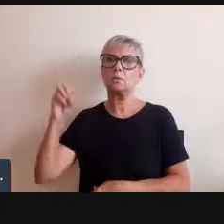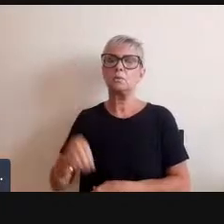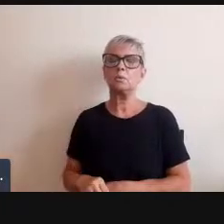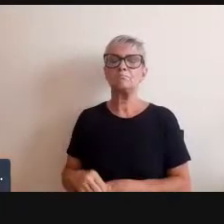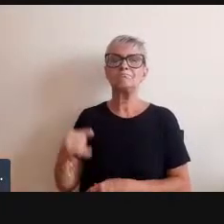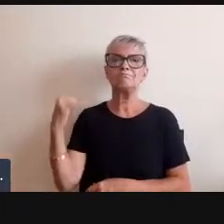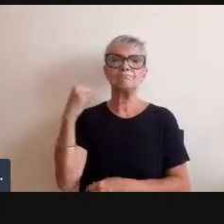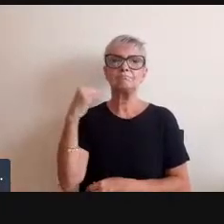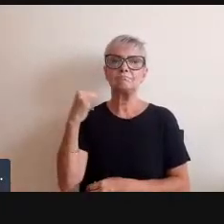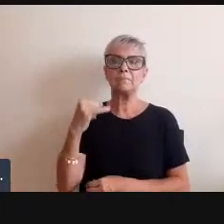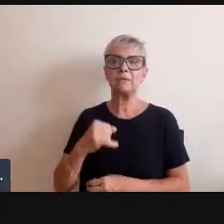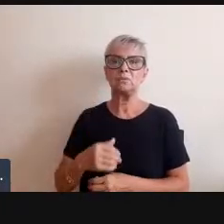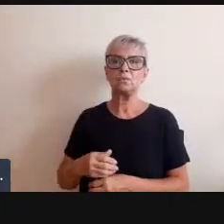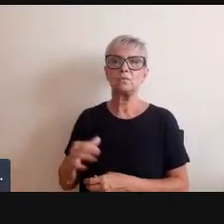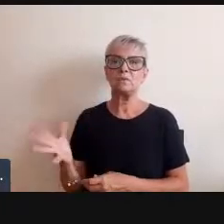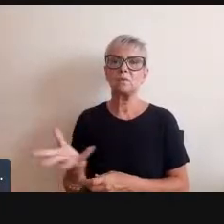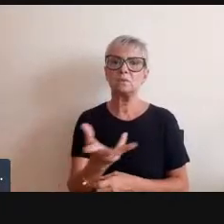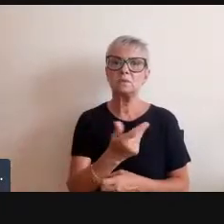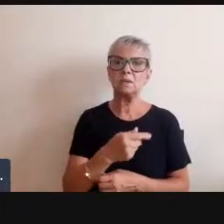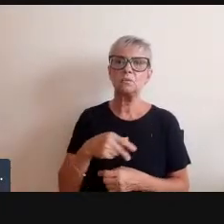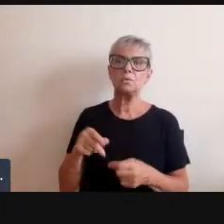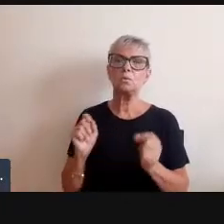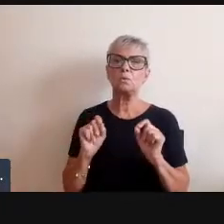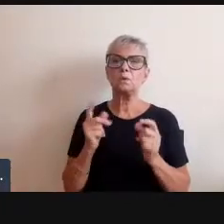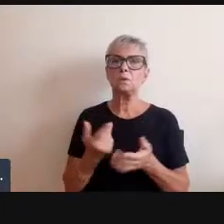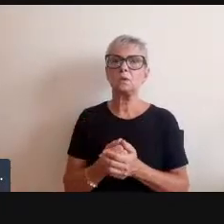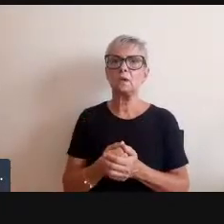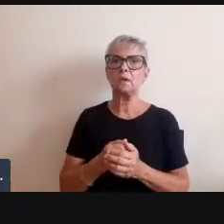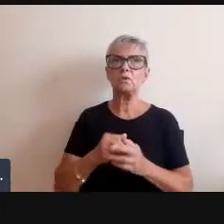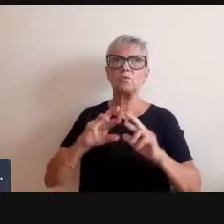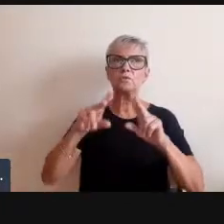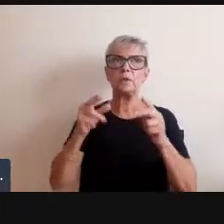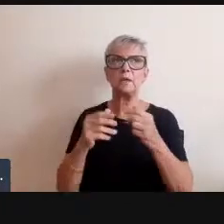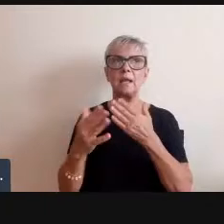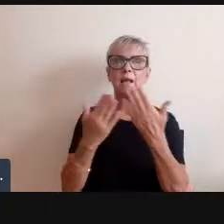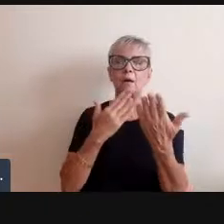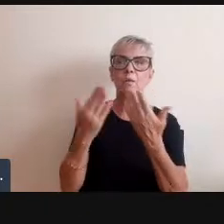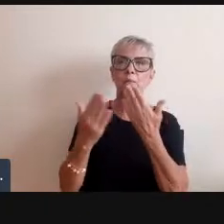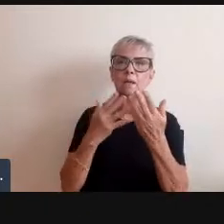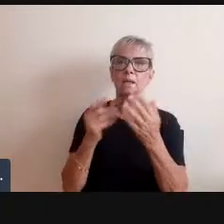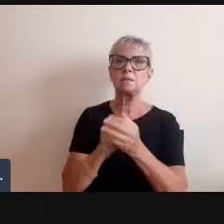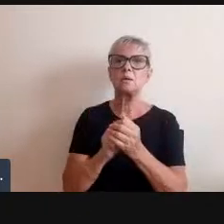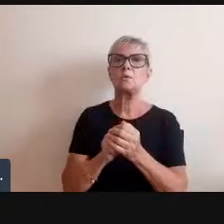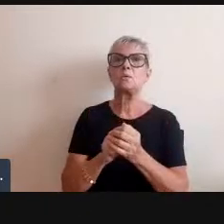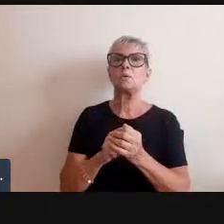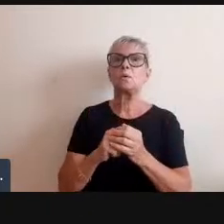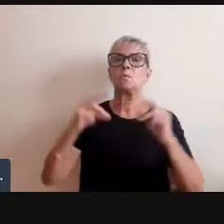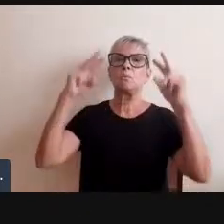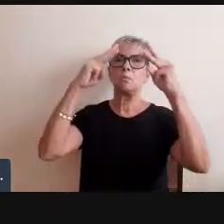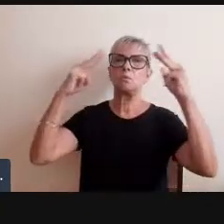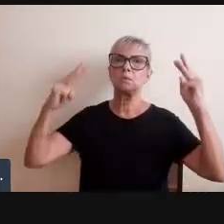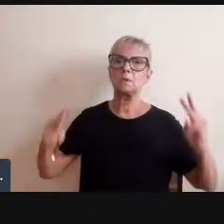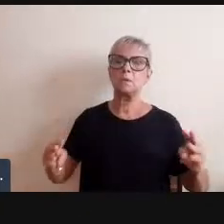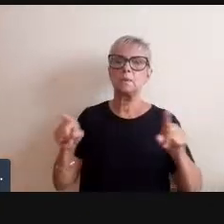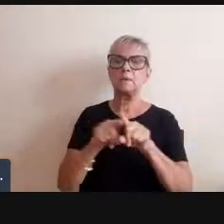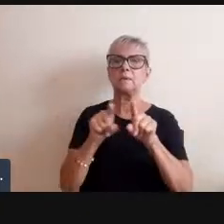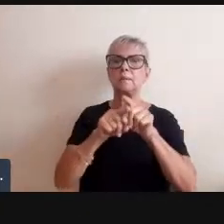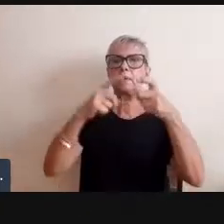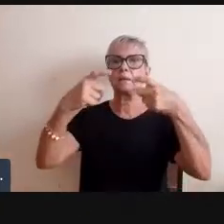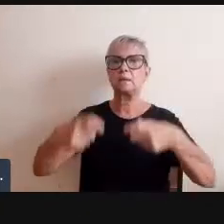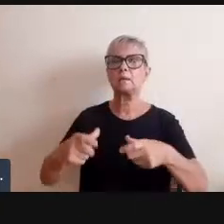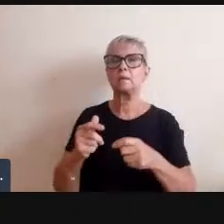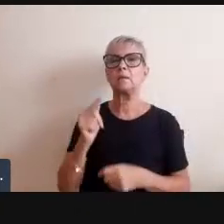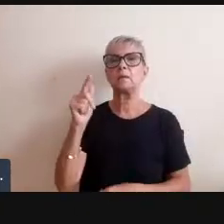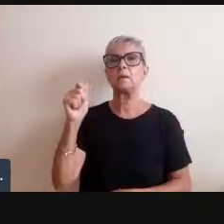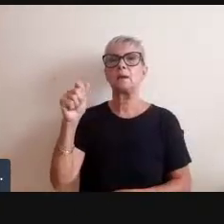as propostas de arte dos museus e das galerias. Mas acho que no momento atual em que